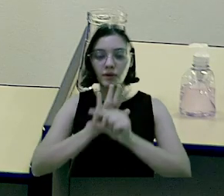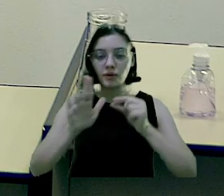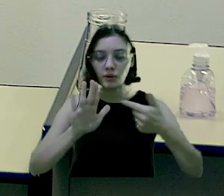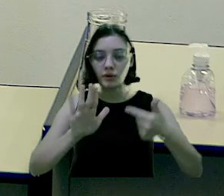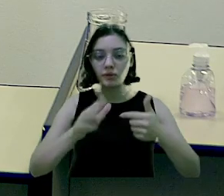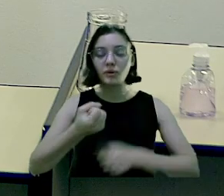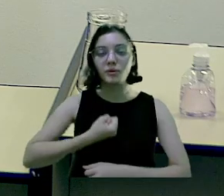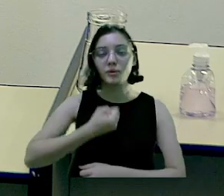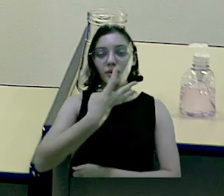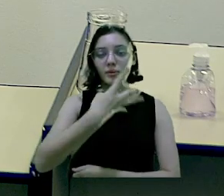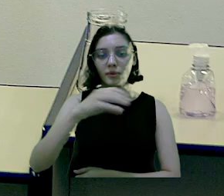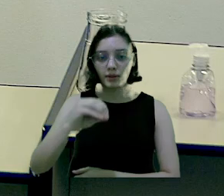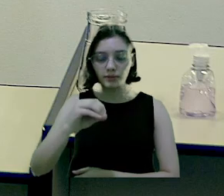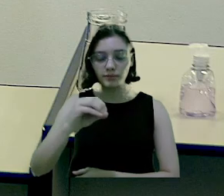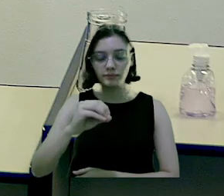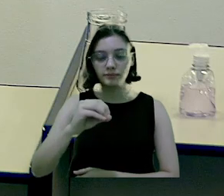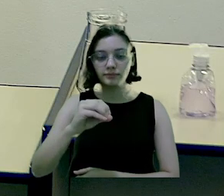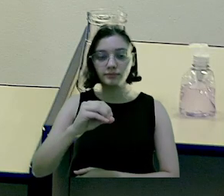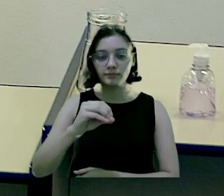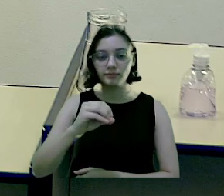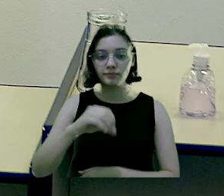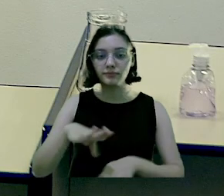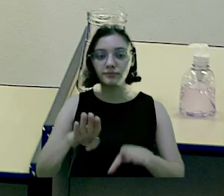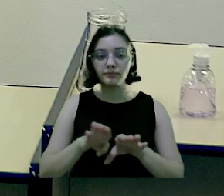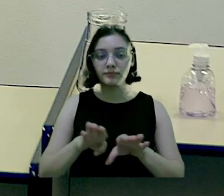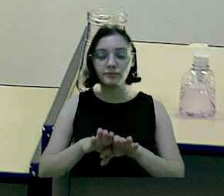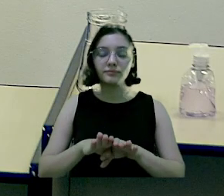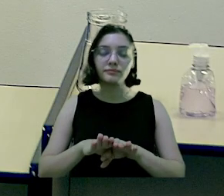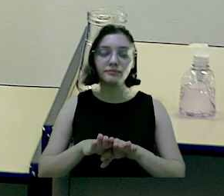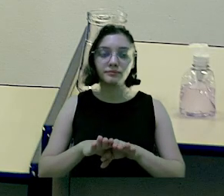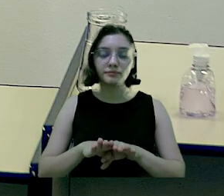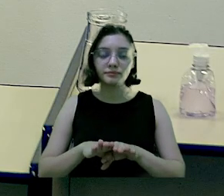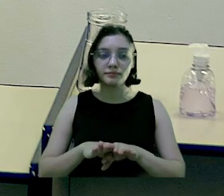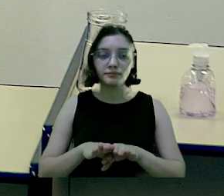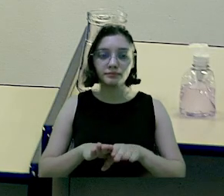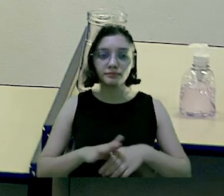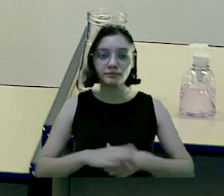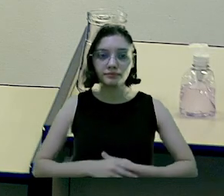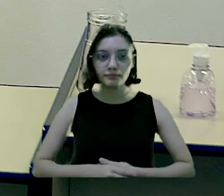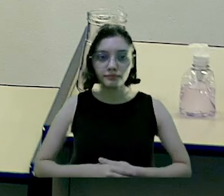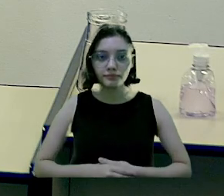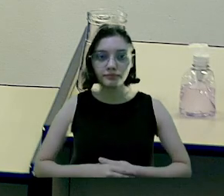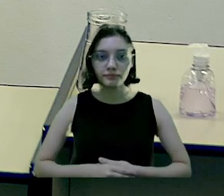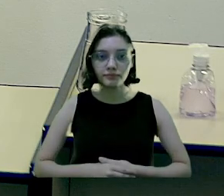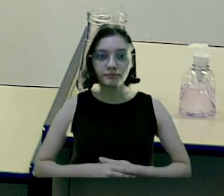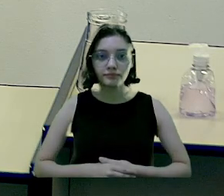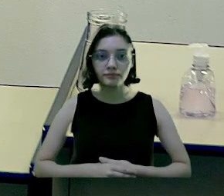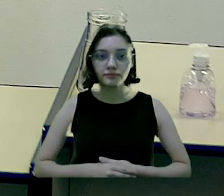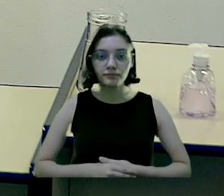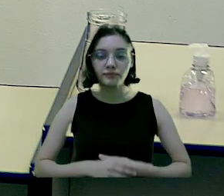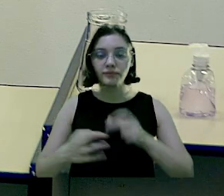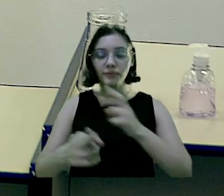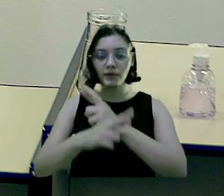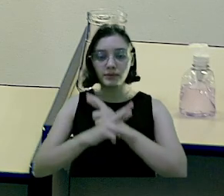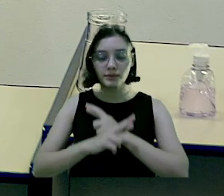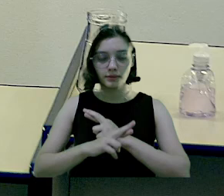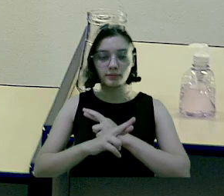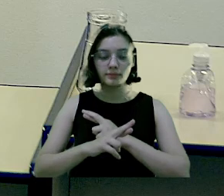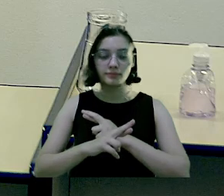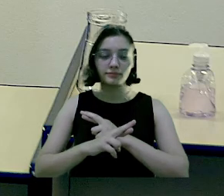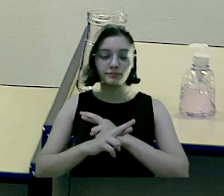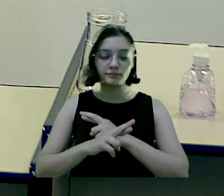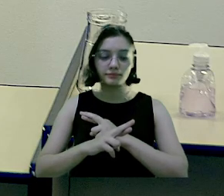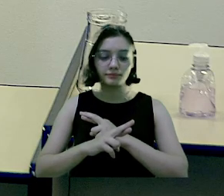anexo 2 da lei 4320, 64, com os seguintes desdobramentos. Receitas